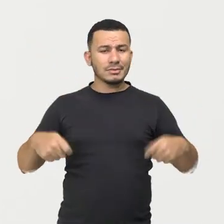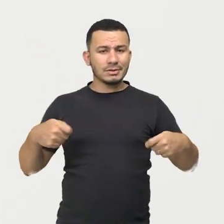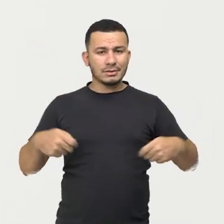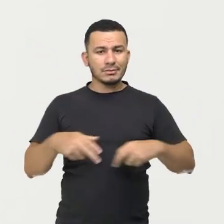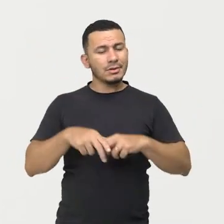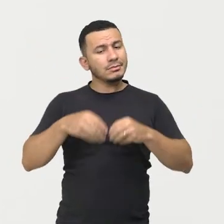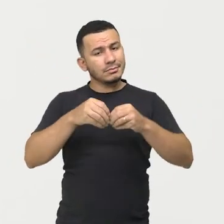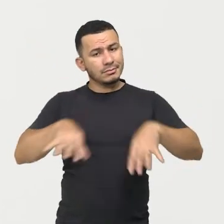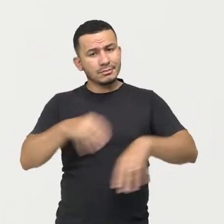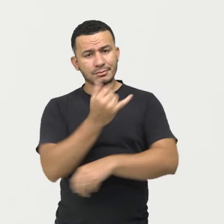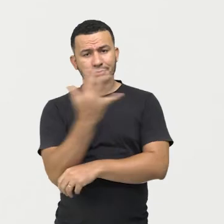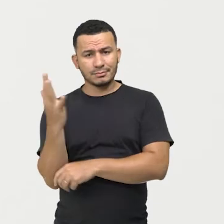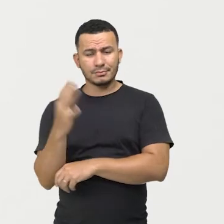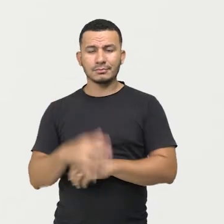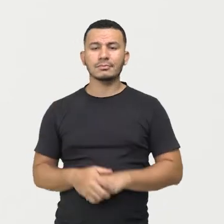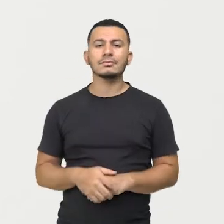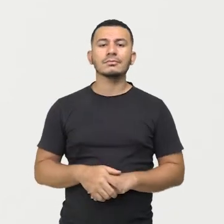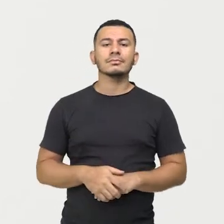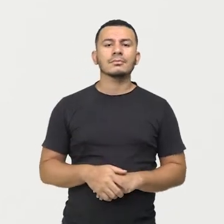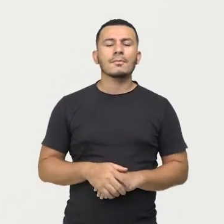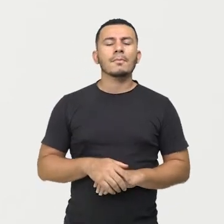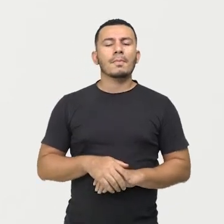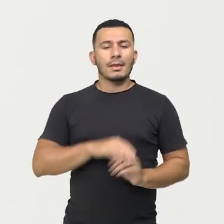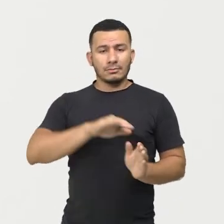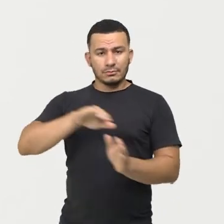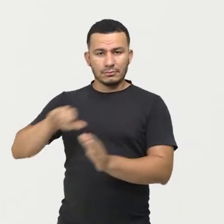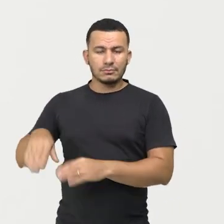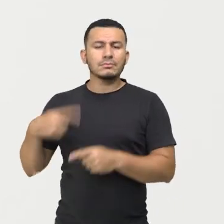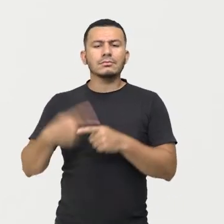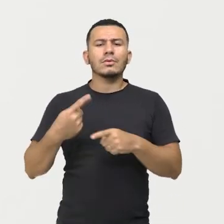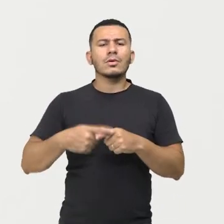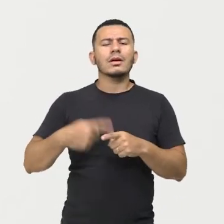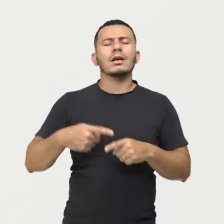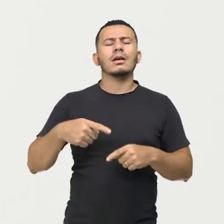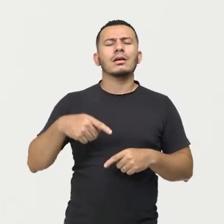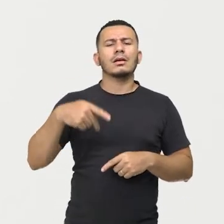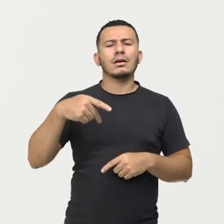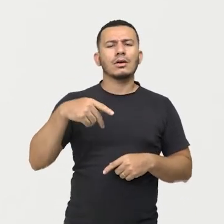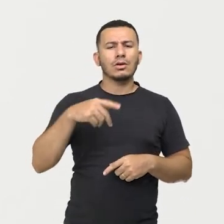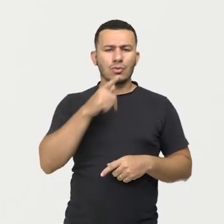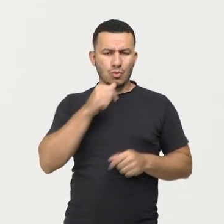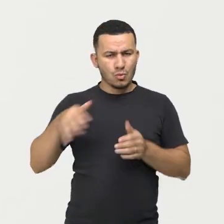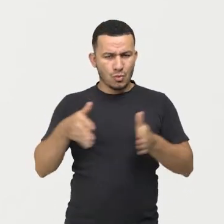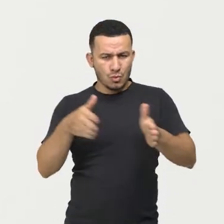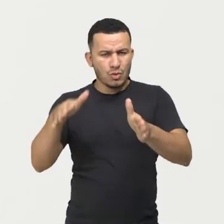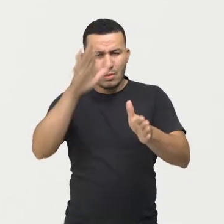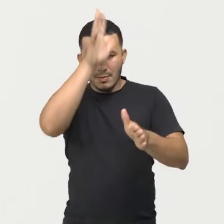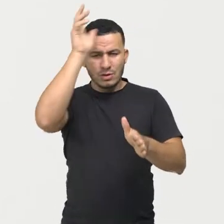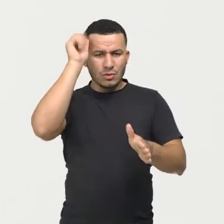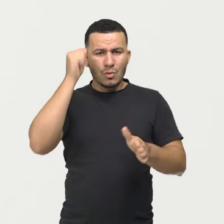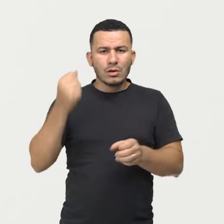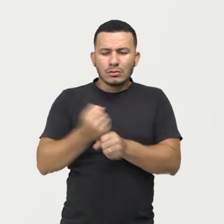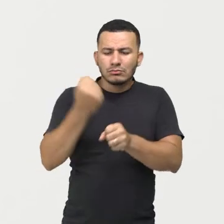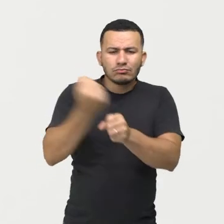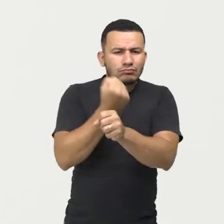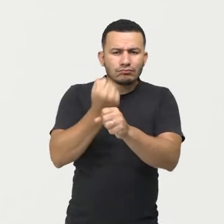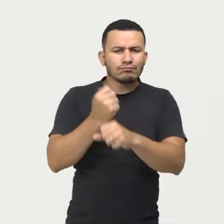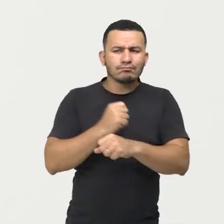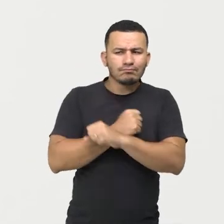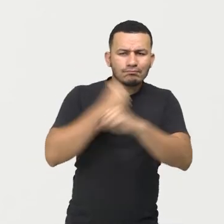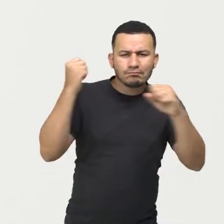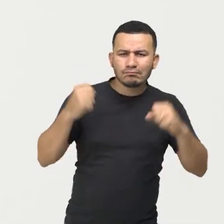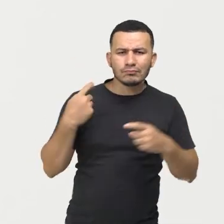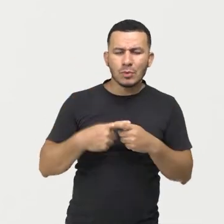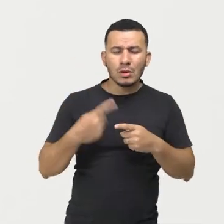justificativa do porquê que na Bacia Amazônica não é ideal a construção das hidrelétricas, porque possui